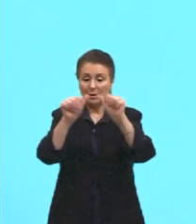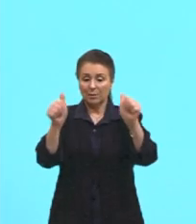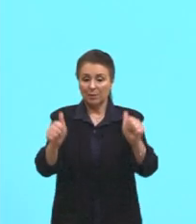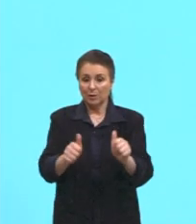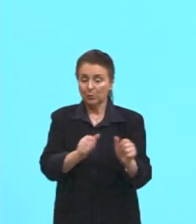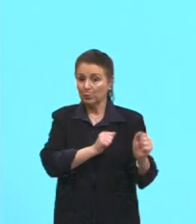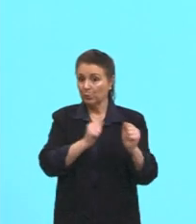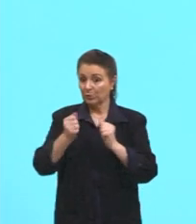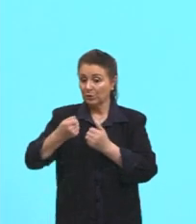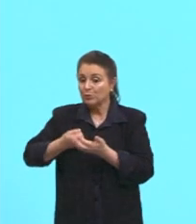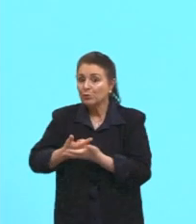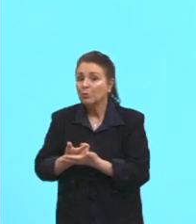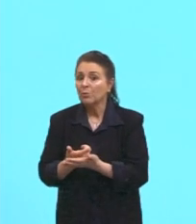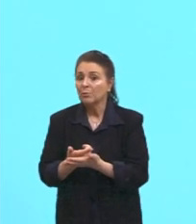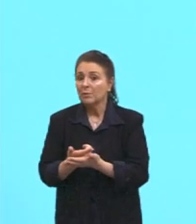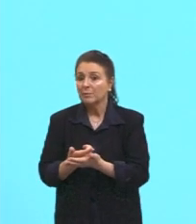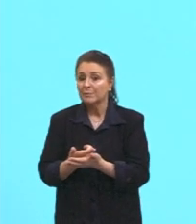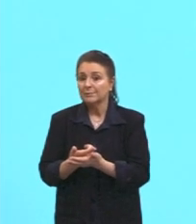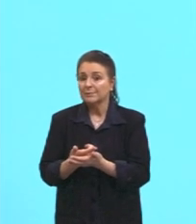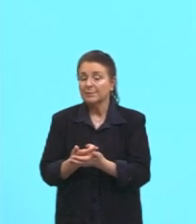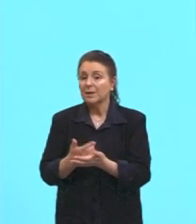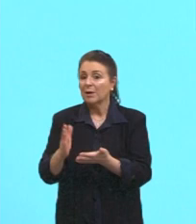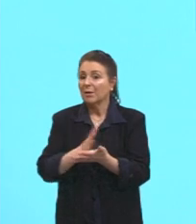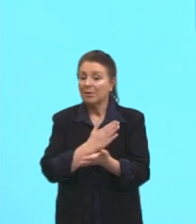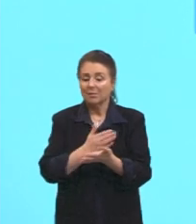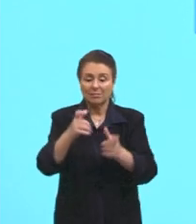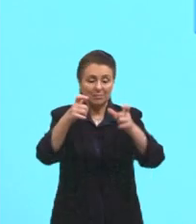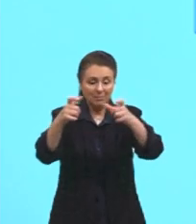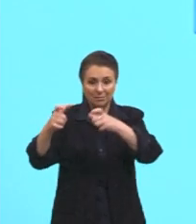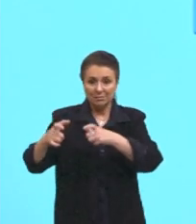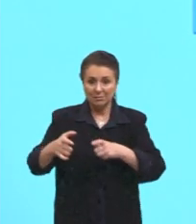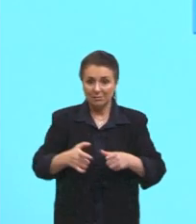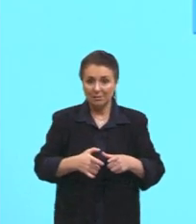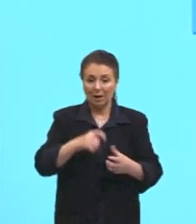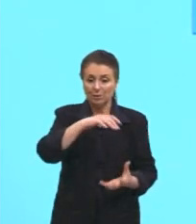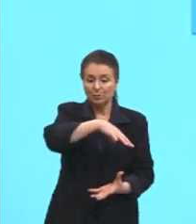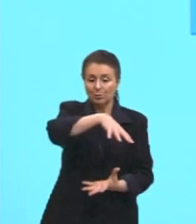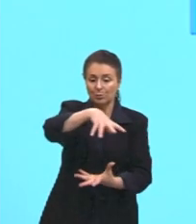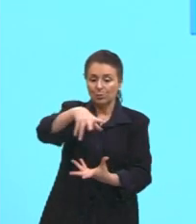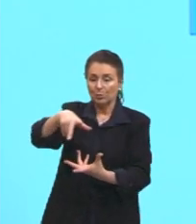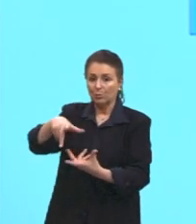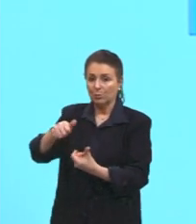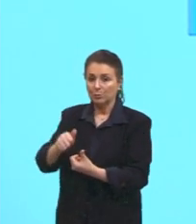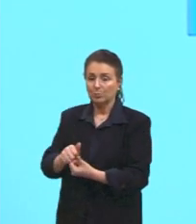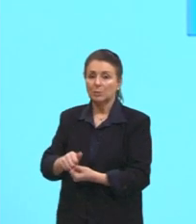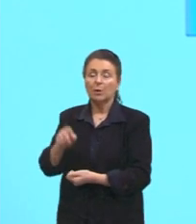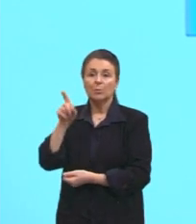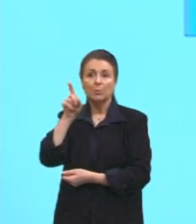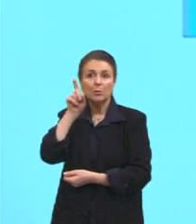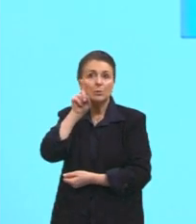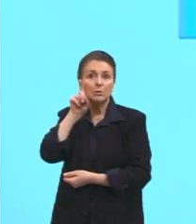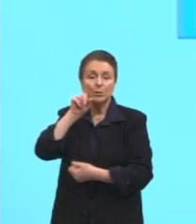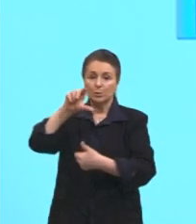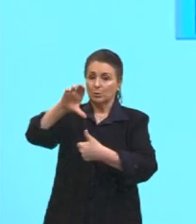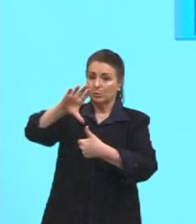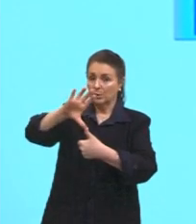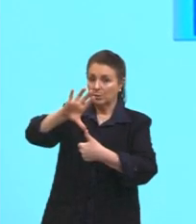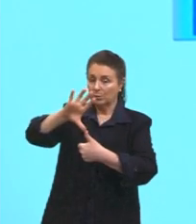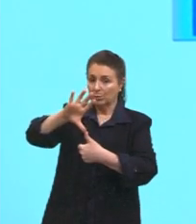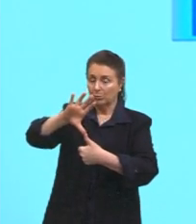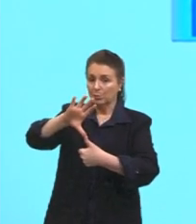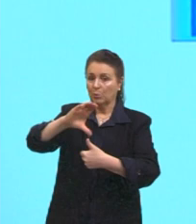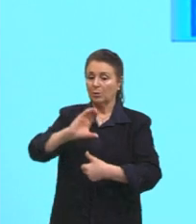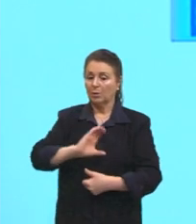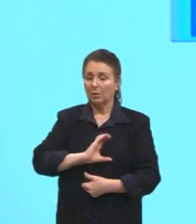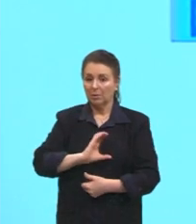compra de alguns locais do planeta. O americano, né, o América do Norte, o cara tem, consome,